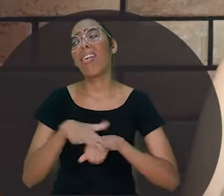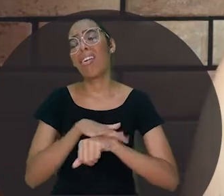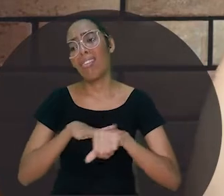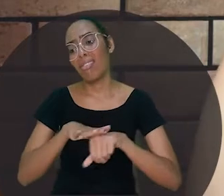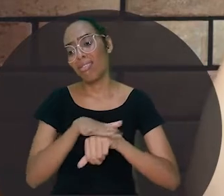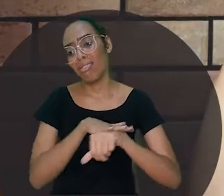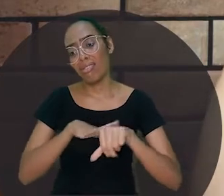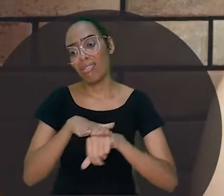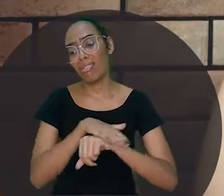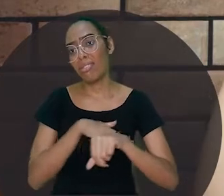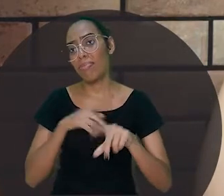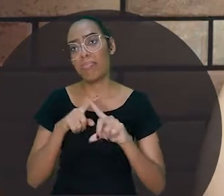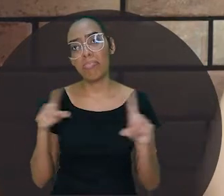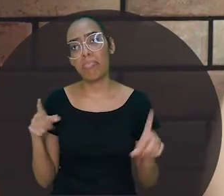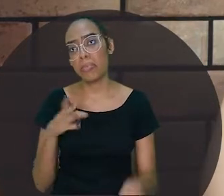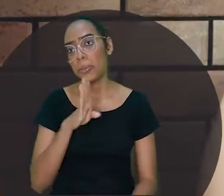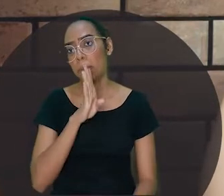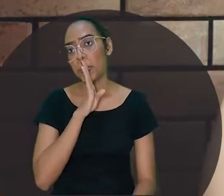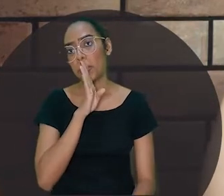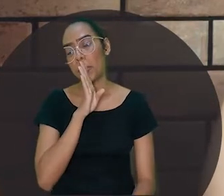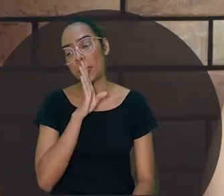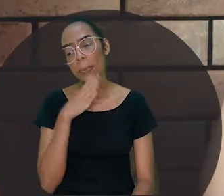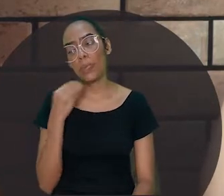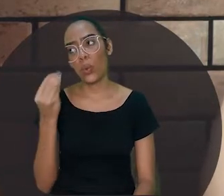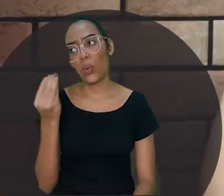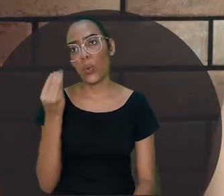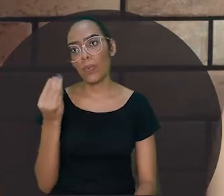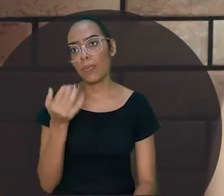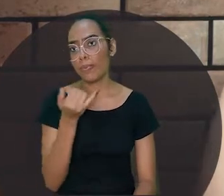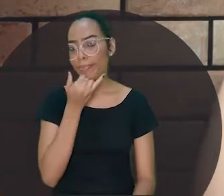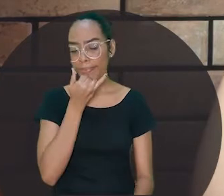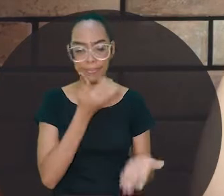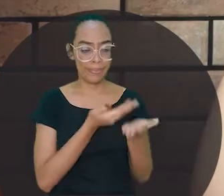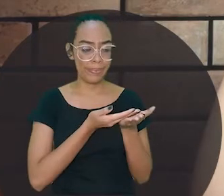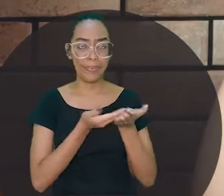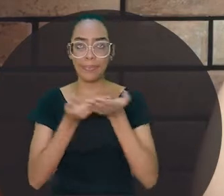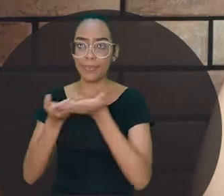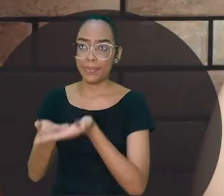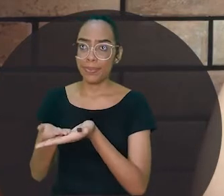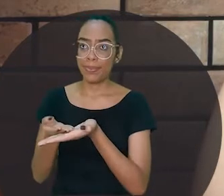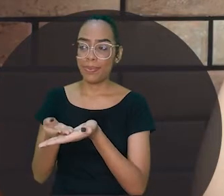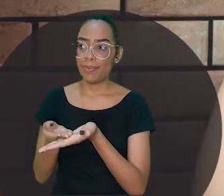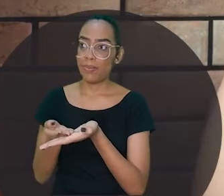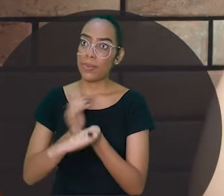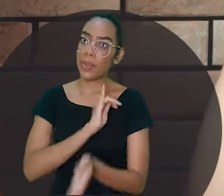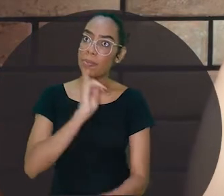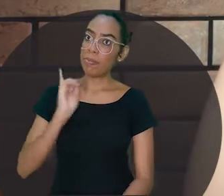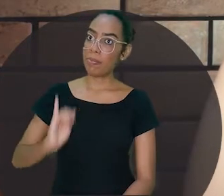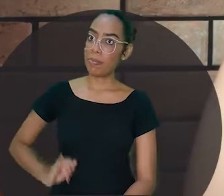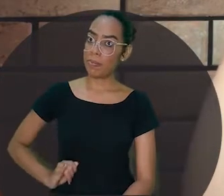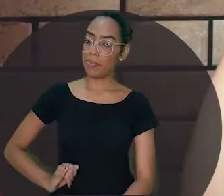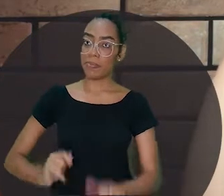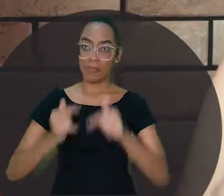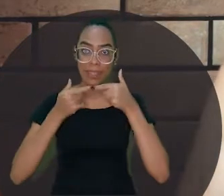conversei com a minha semente, mas ela não germinou. É isso que eu posso trazer para você. O